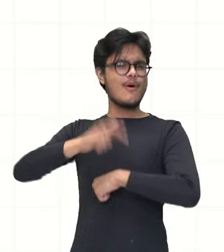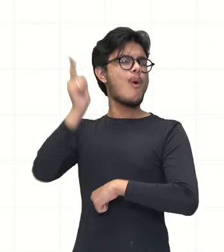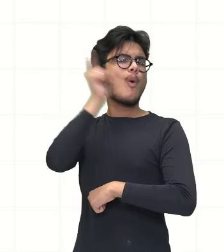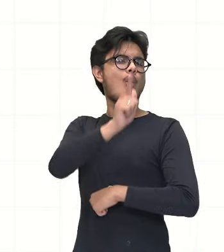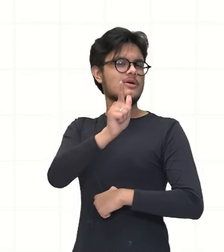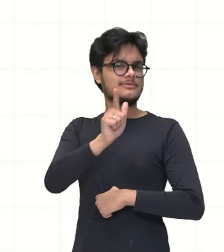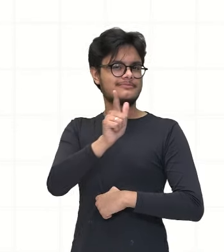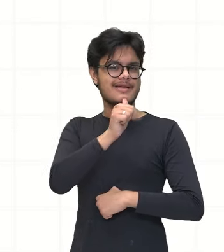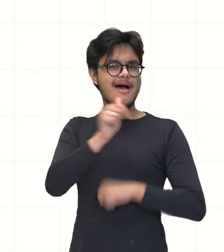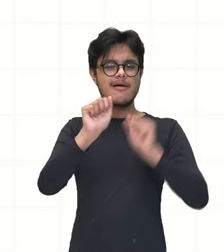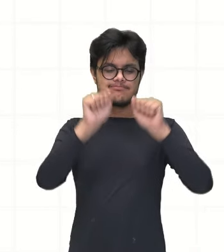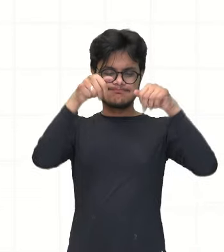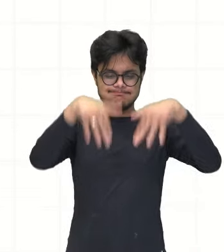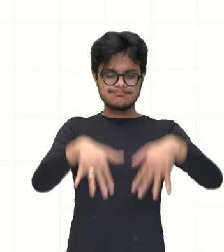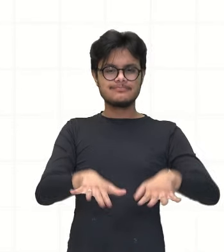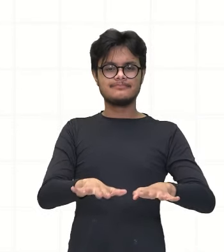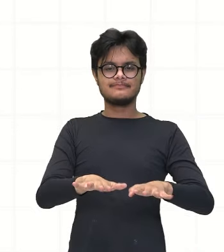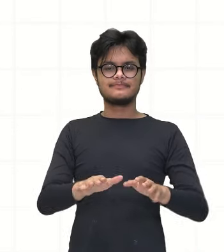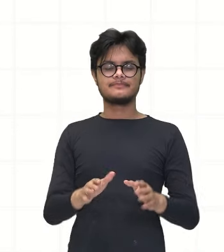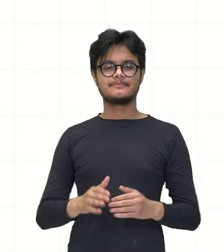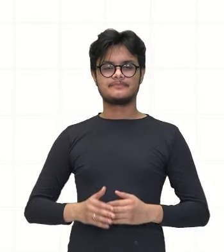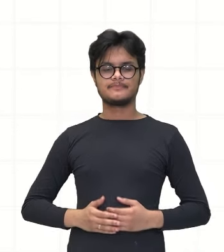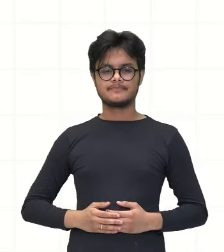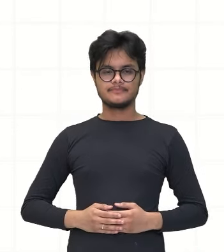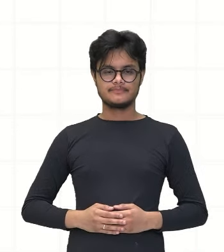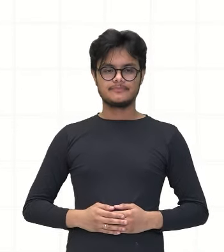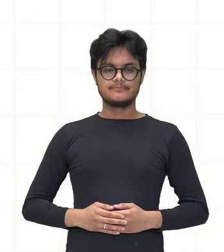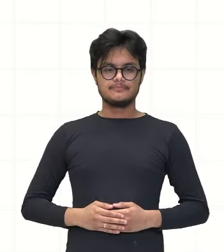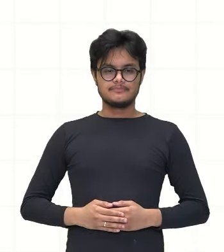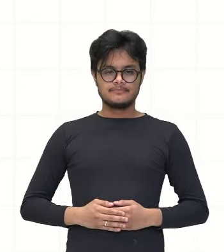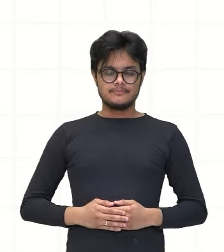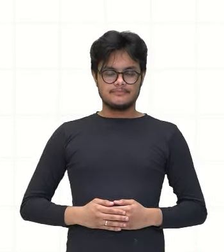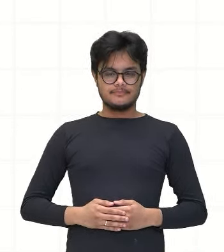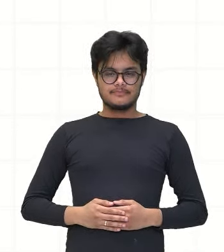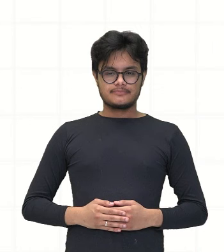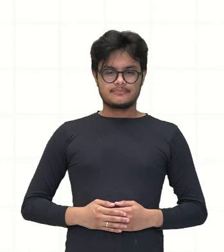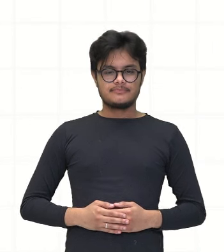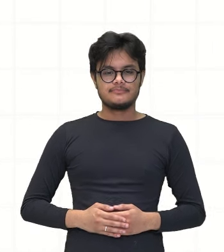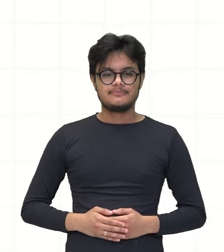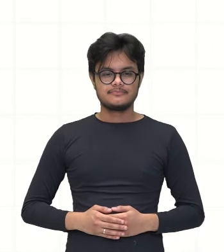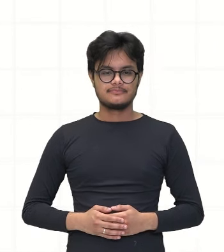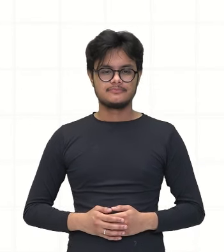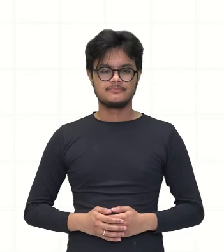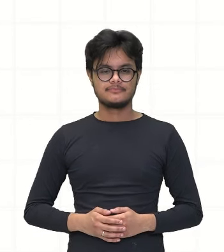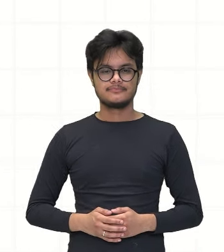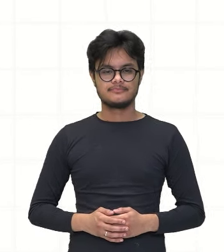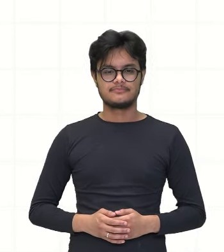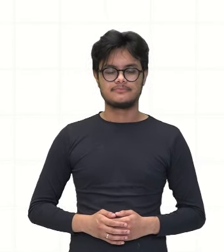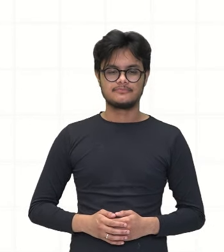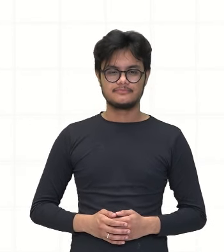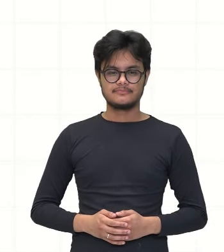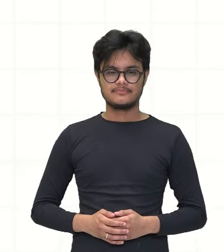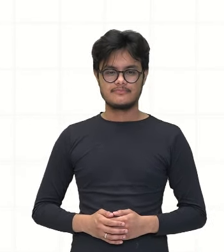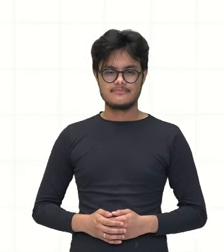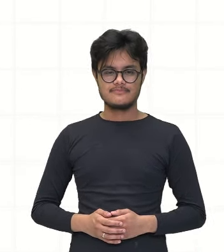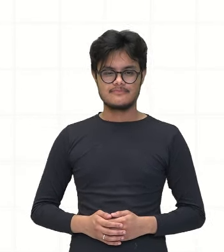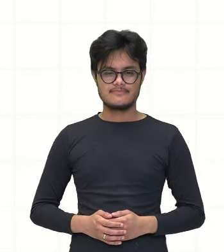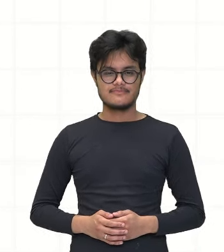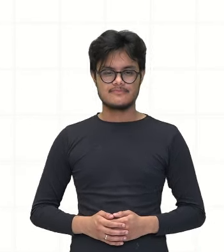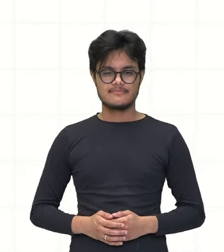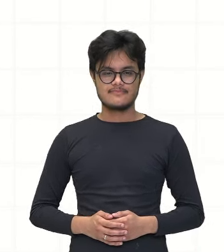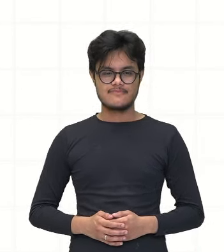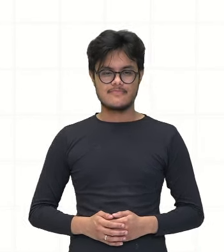Em quanto tempo as torneiras restantes realizam a mesma tarefa? Então, em quanto tempo aqui, né? Uma interrogação.